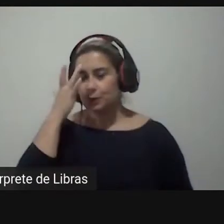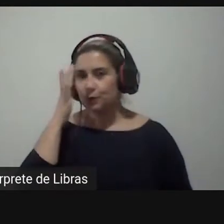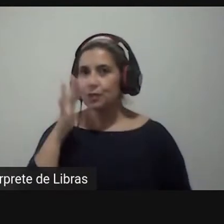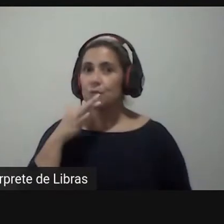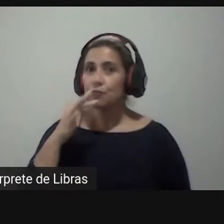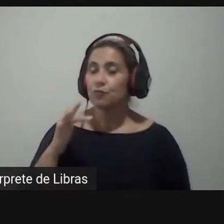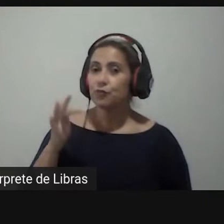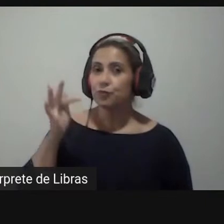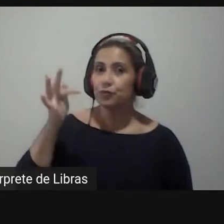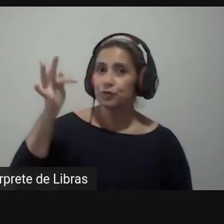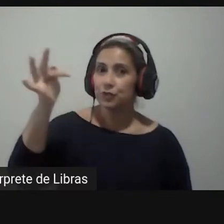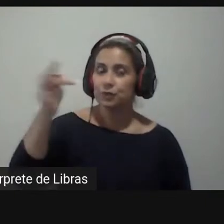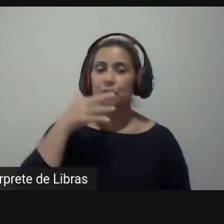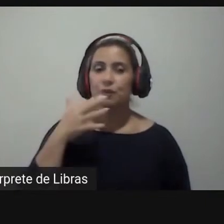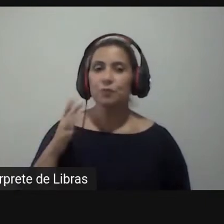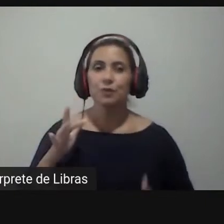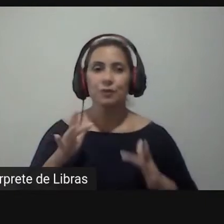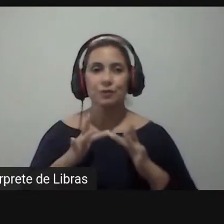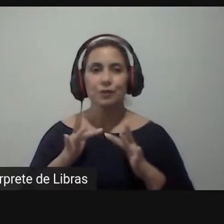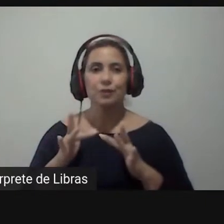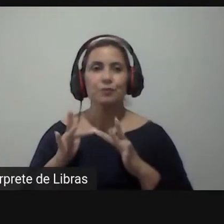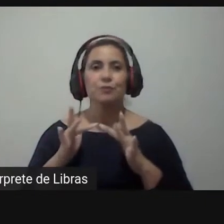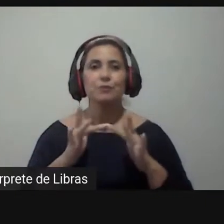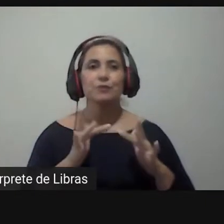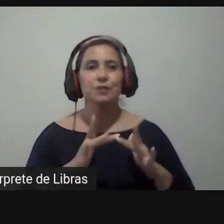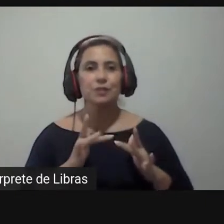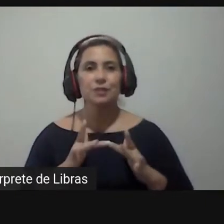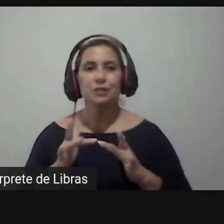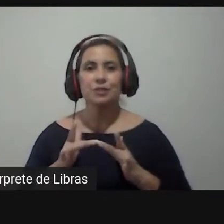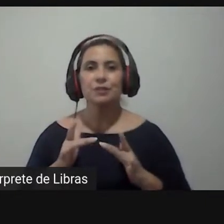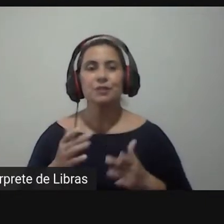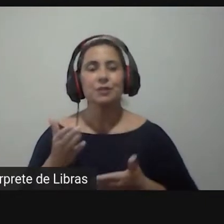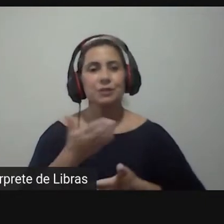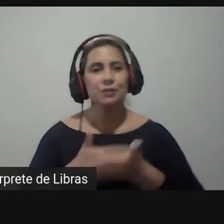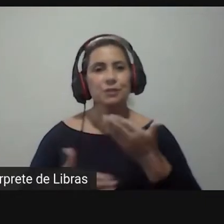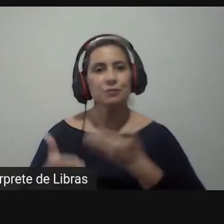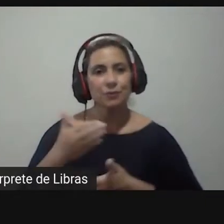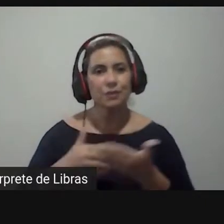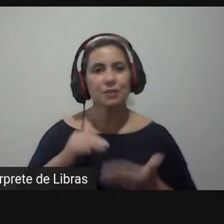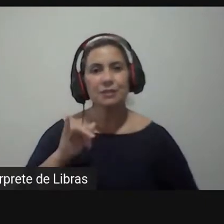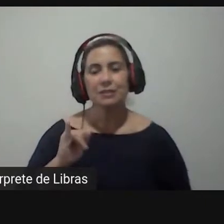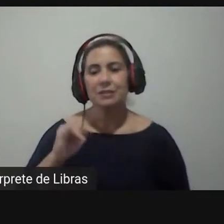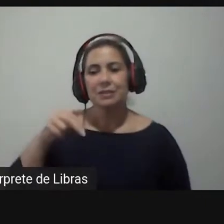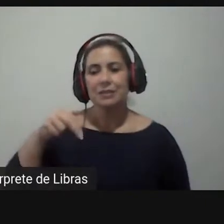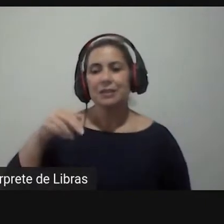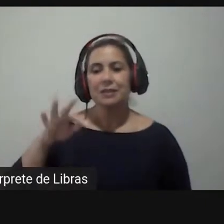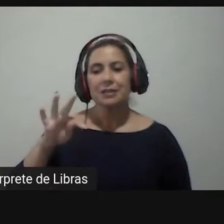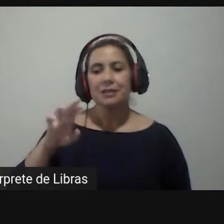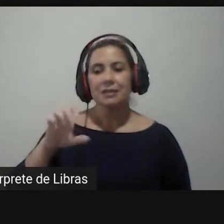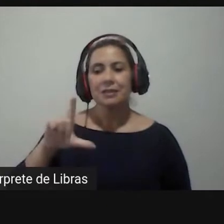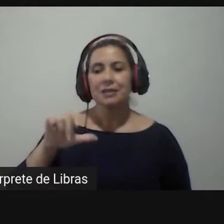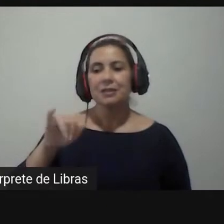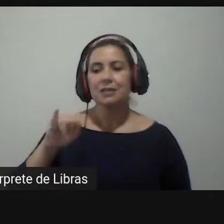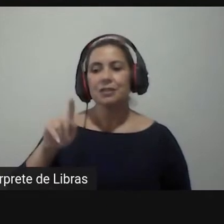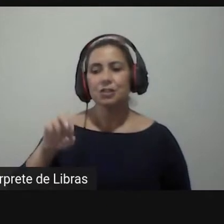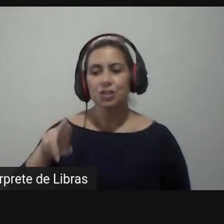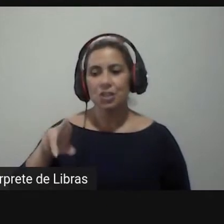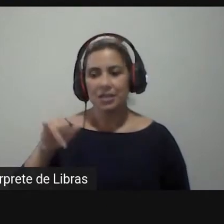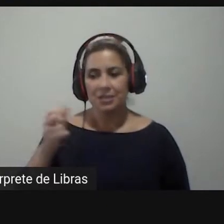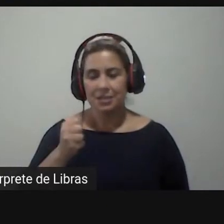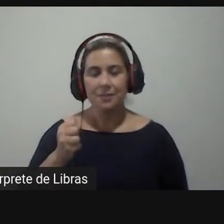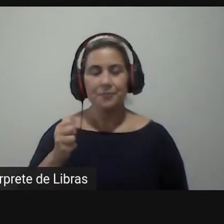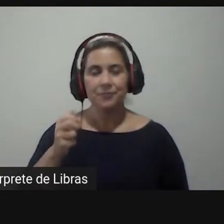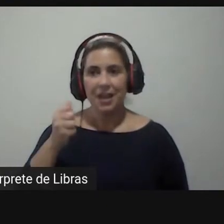uma aproximação muito grande entre as inteligências artificiais e o processo decisório humano principalmente quando nós